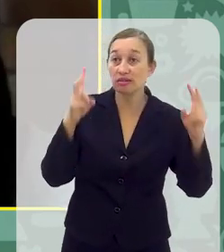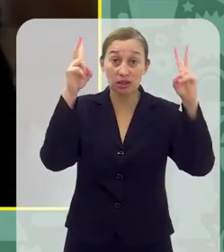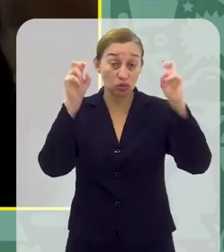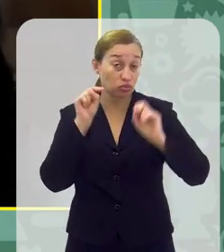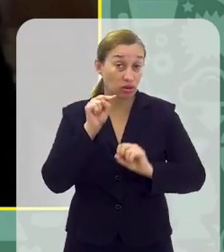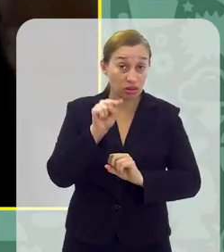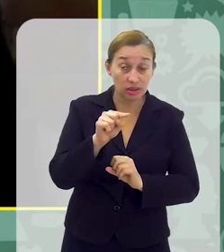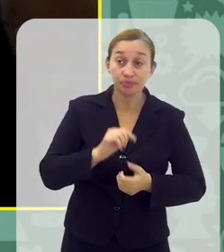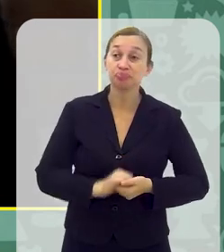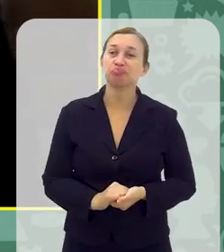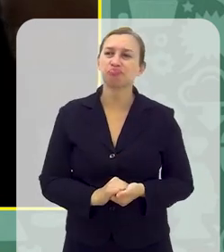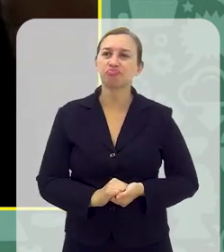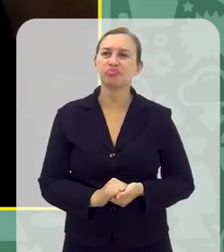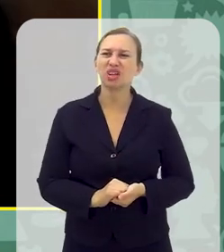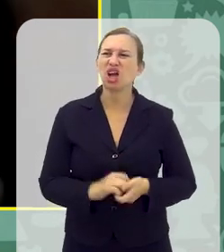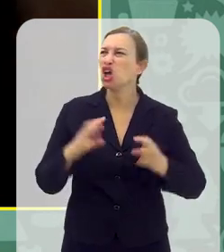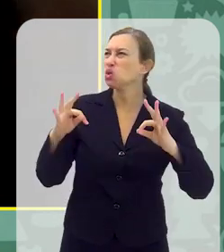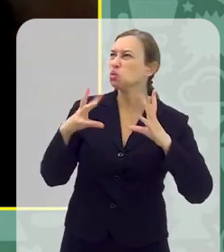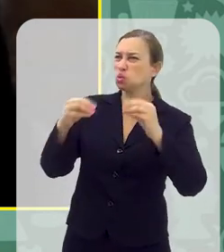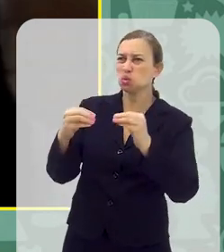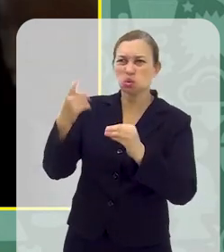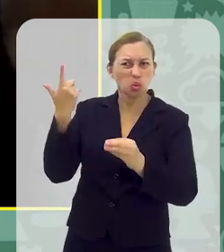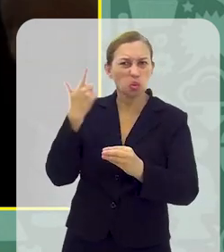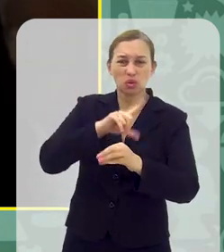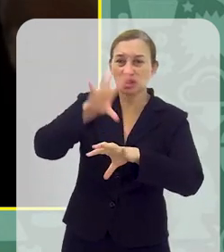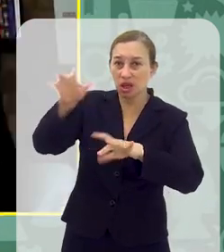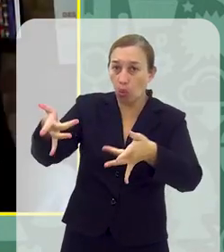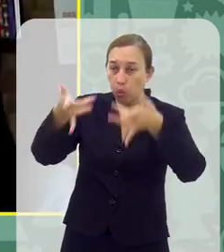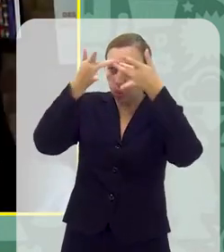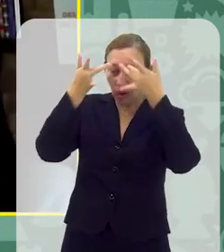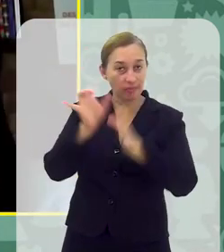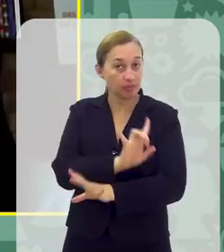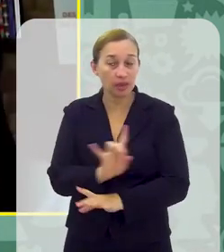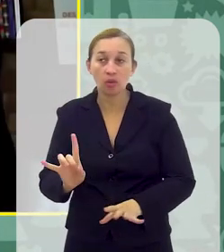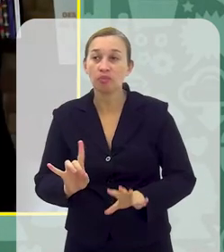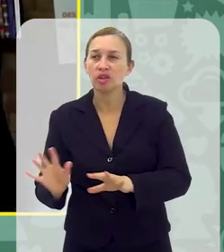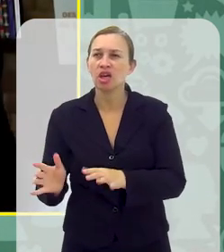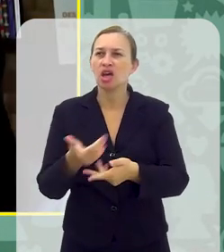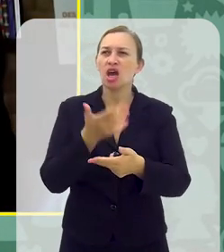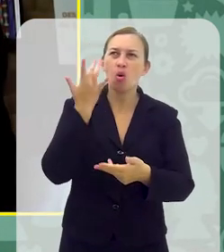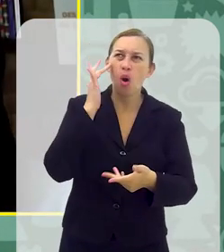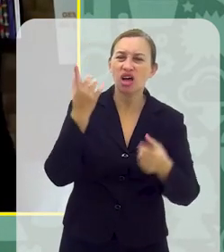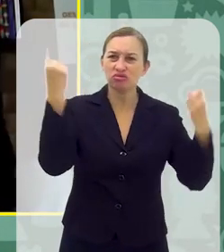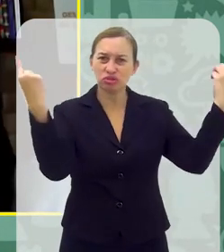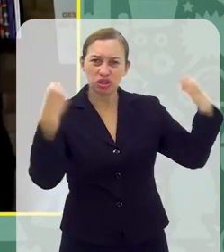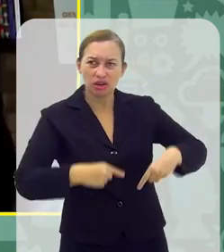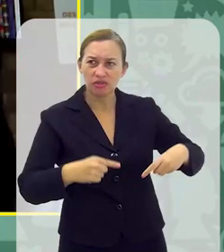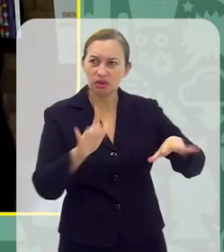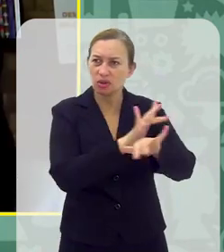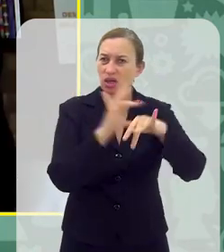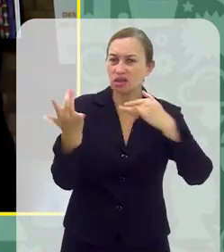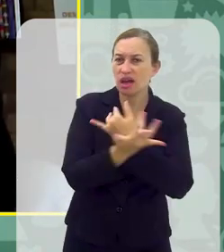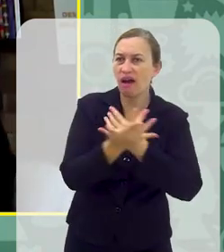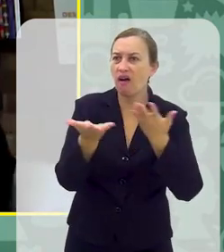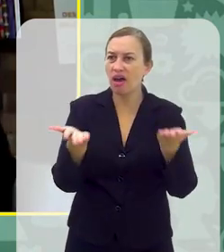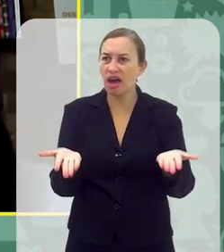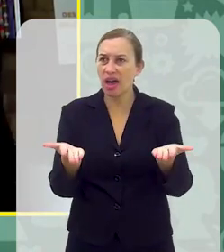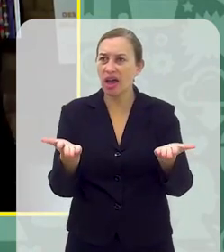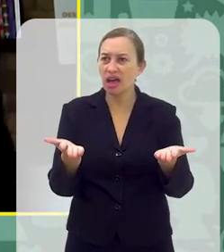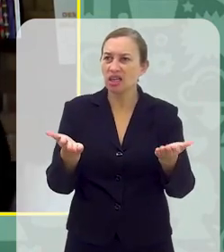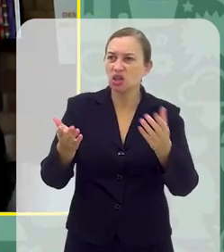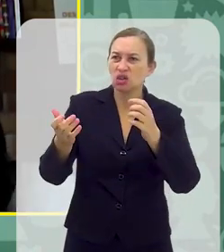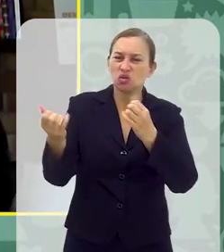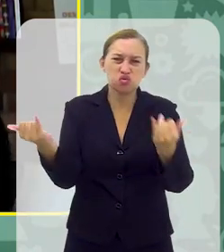assuntos ali E nem tudo eles vão conseguir processar Eu acho que um dos grandes desafios da rede social é essa